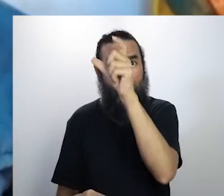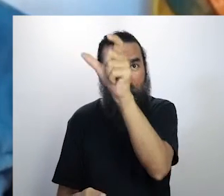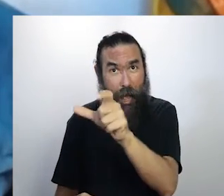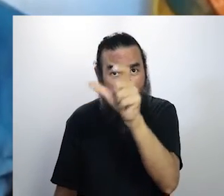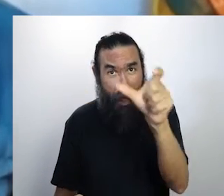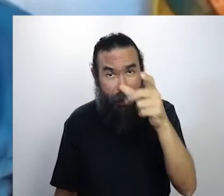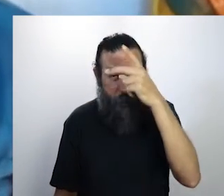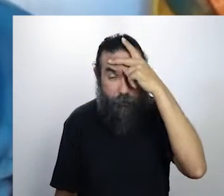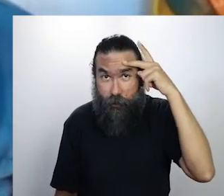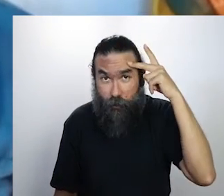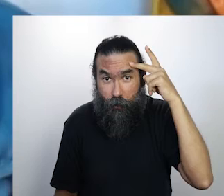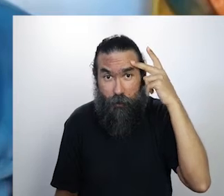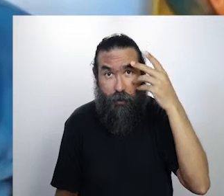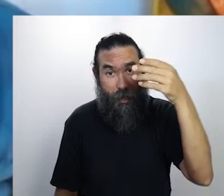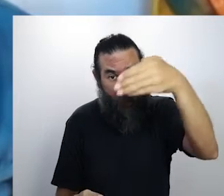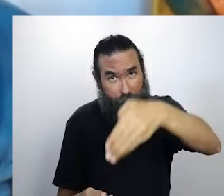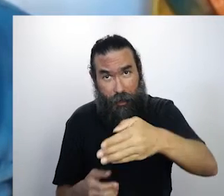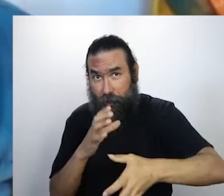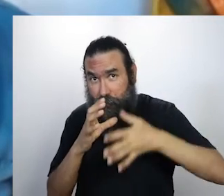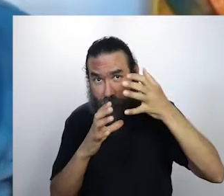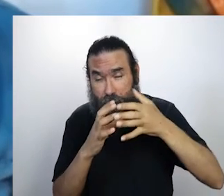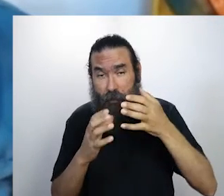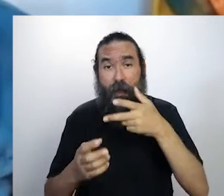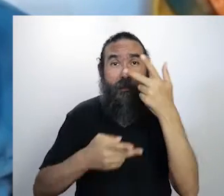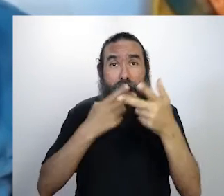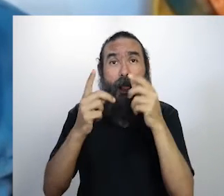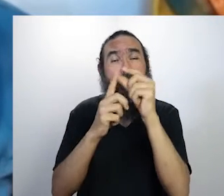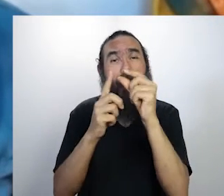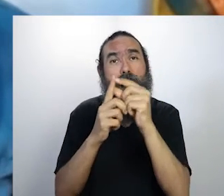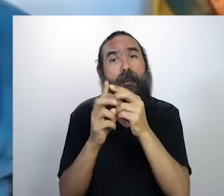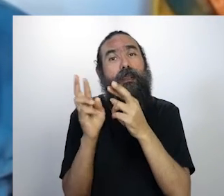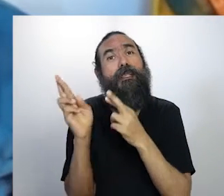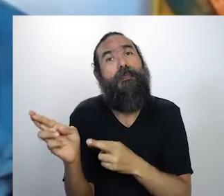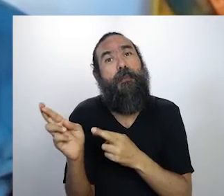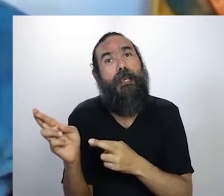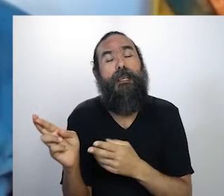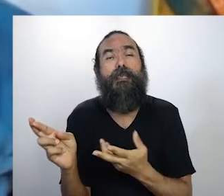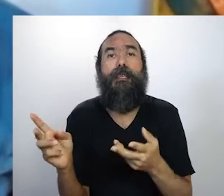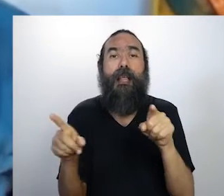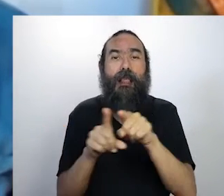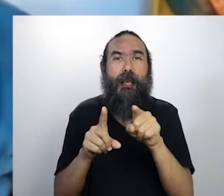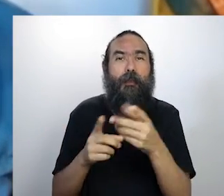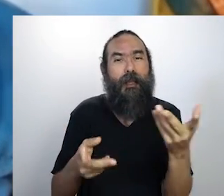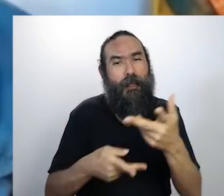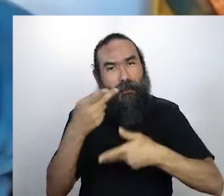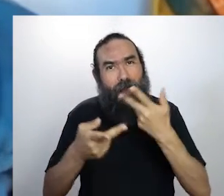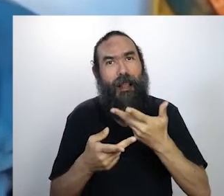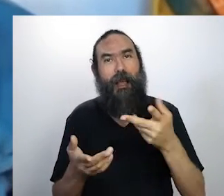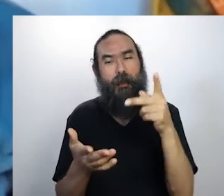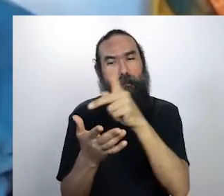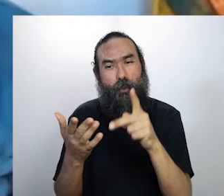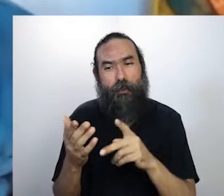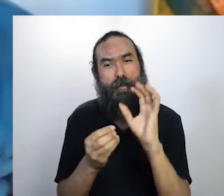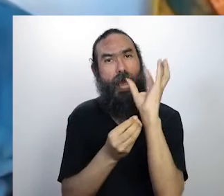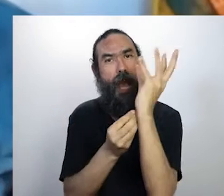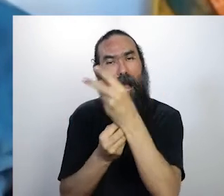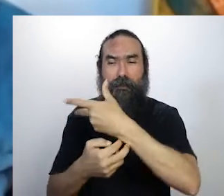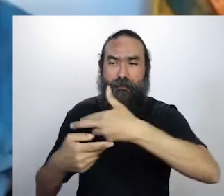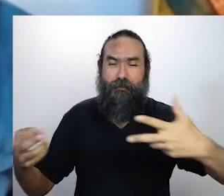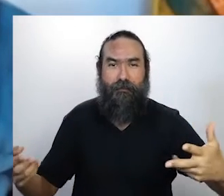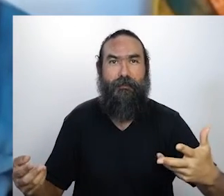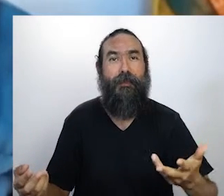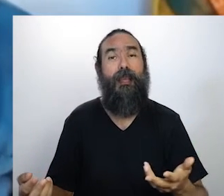palavra de esperança, que eu acho que, além da arte, além da cultura, além da poesia, a cultura e a arte e poesia já representam